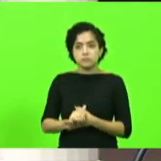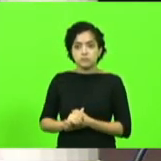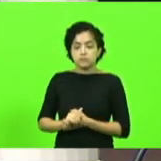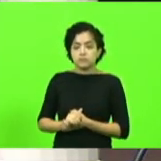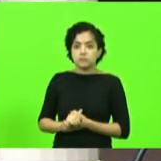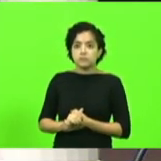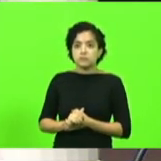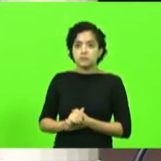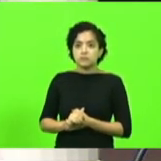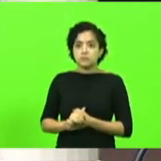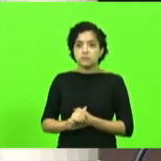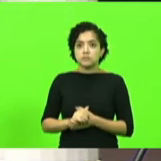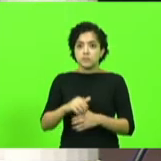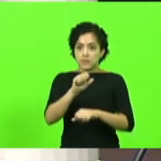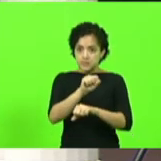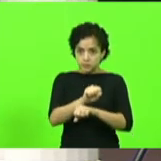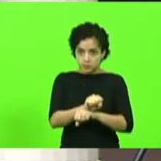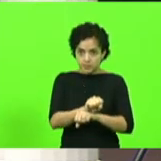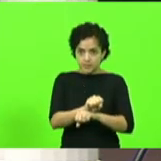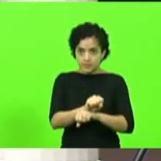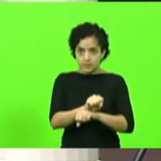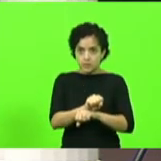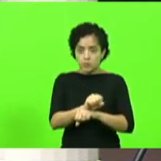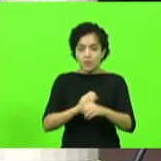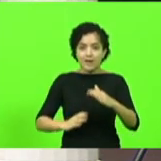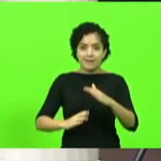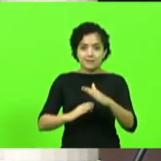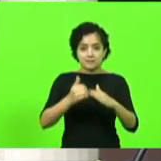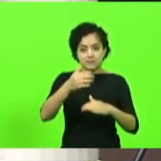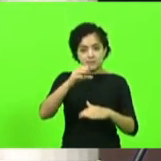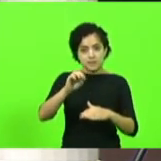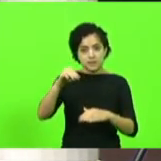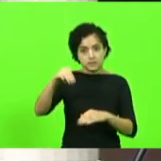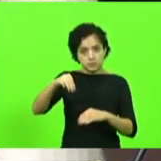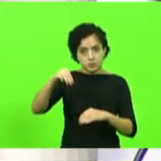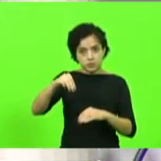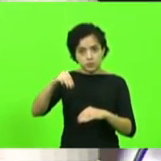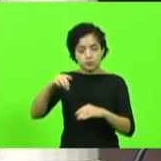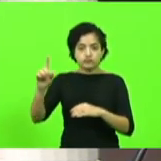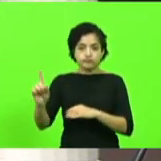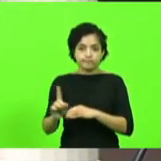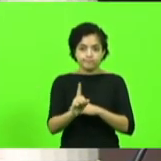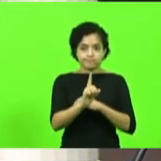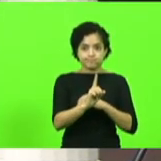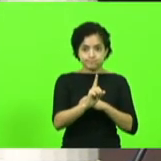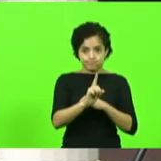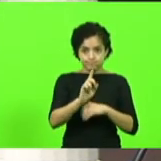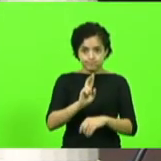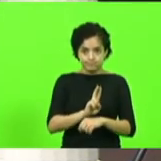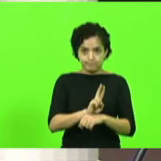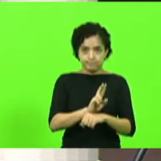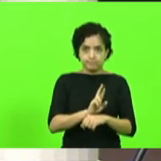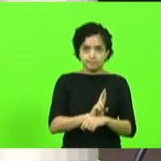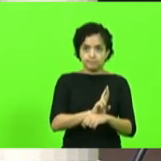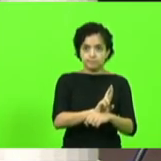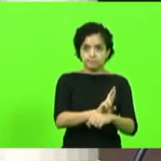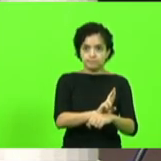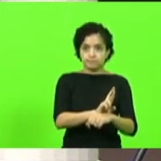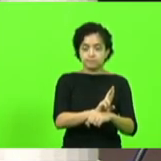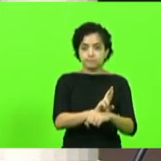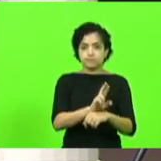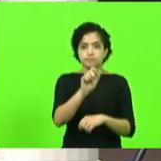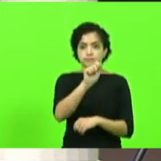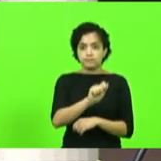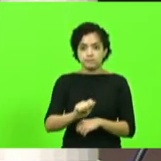a suspensão da nossa sessão por 10 minutos, para que a representante da Associação AMUC,